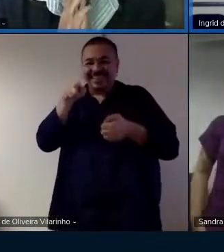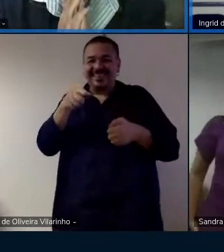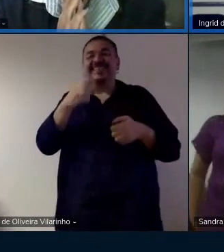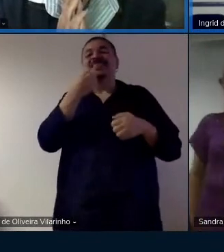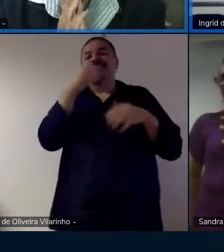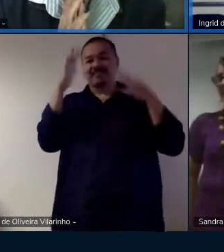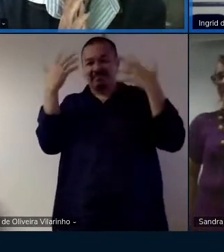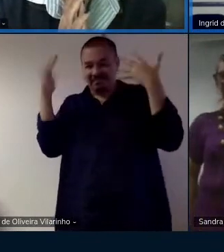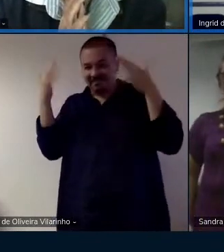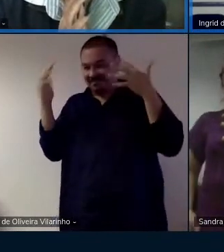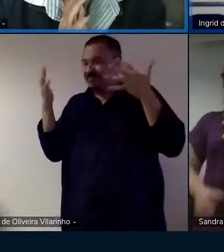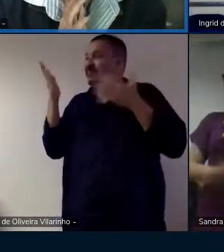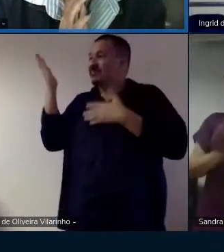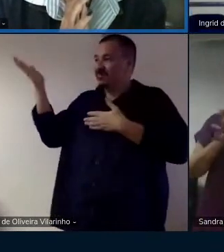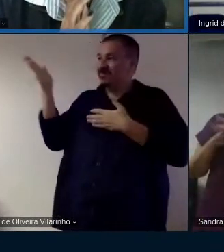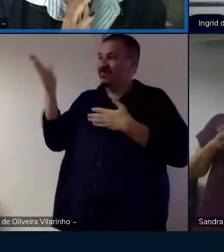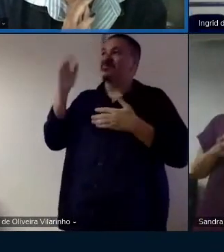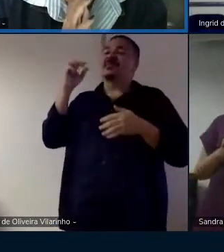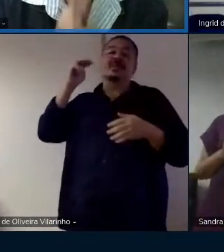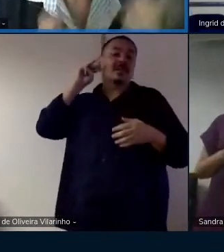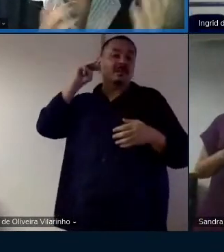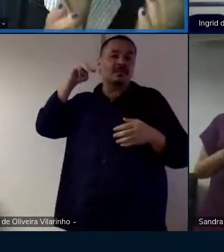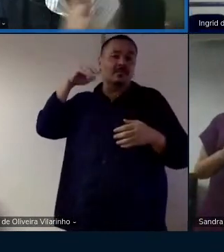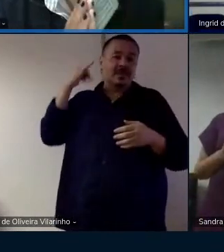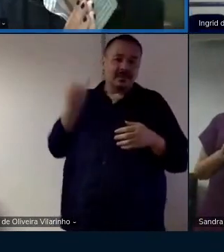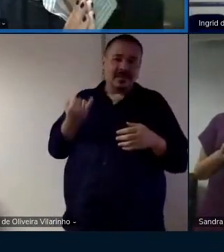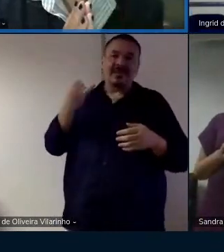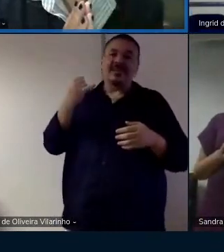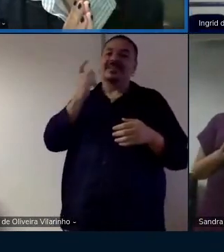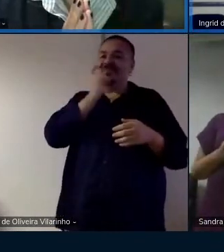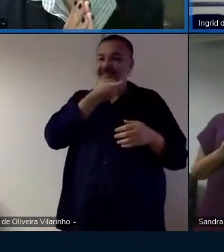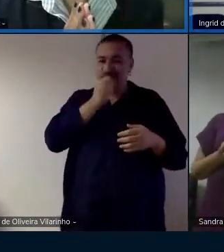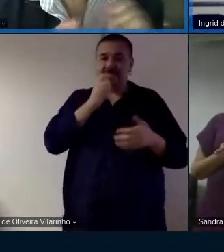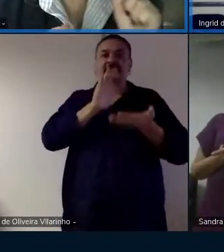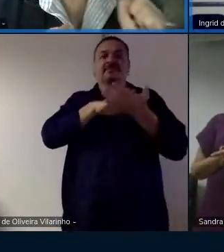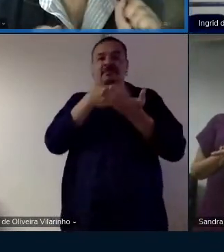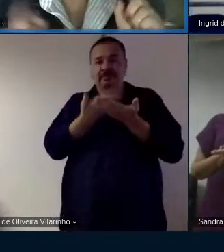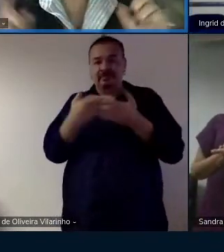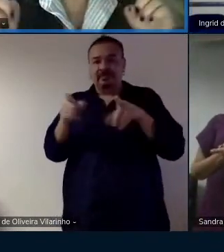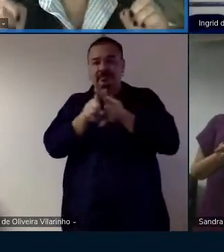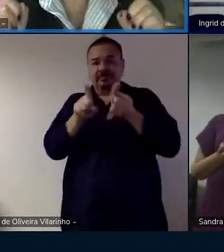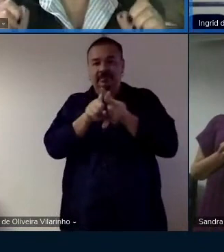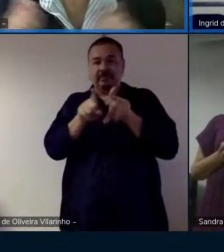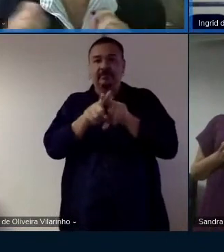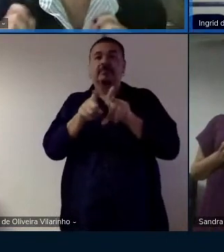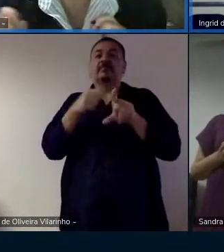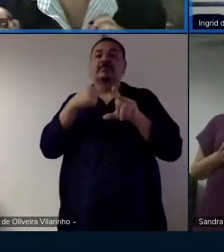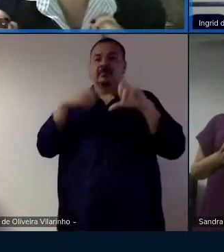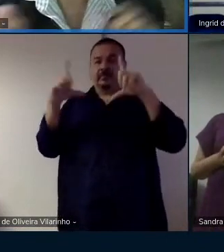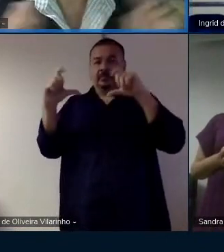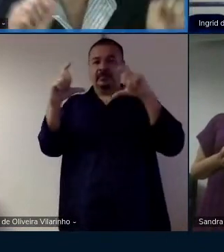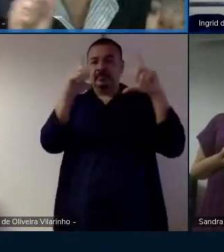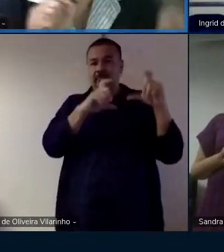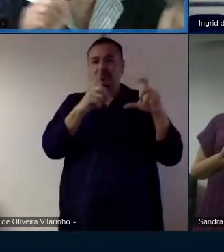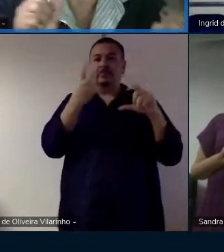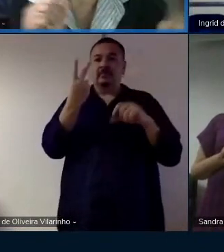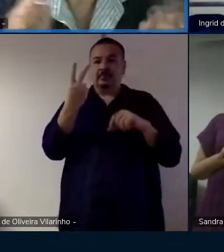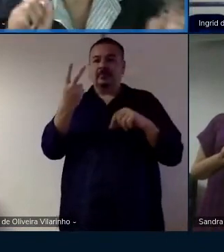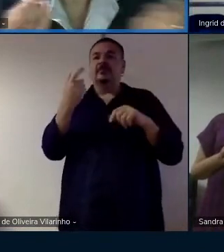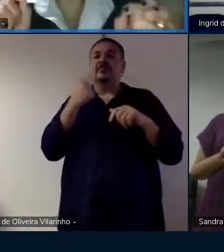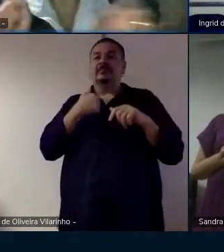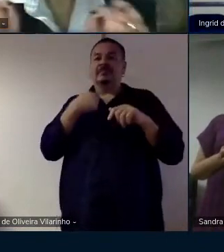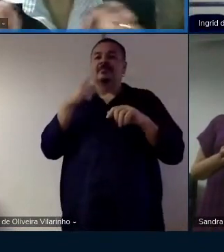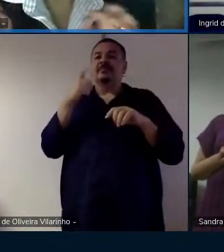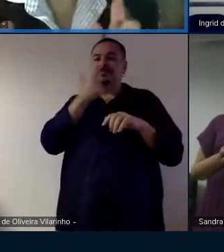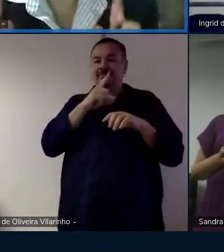parabéns Ingrid parabéns Michelle Sandra os intérpretes também eu vou mandar eu tirei duas fotos também tava aqui